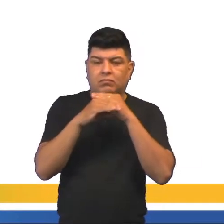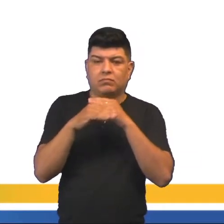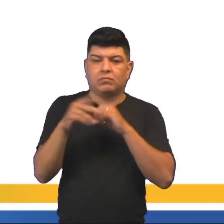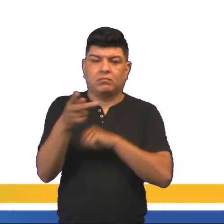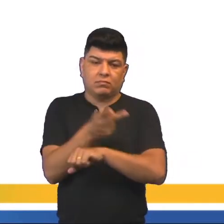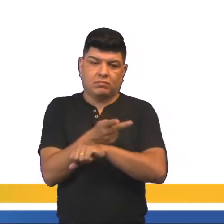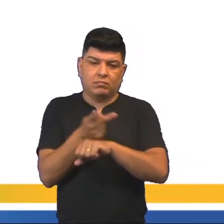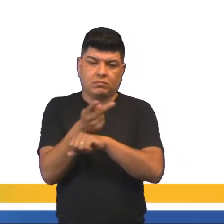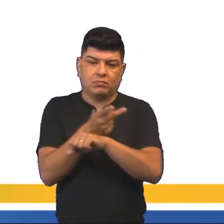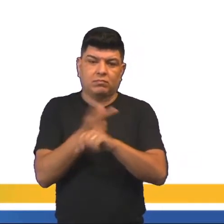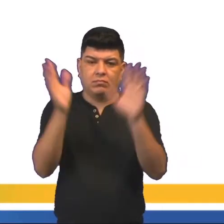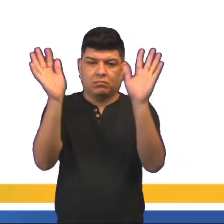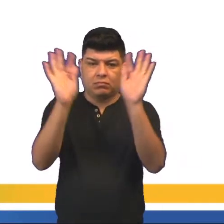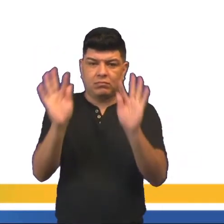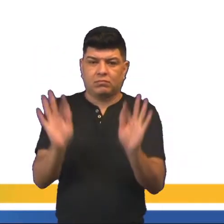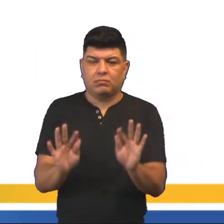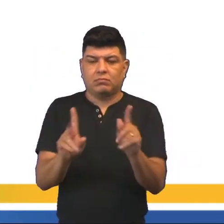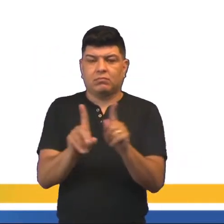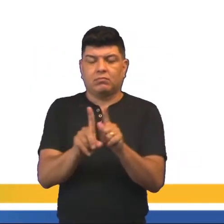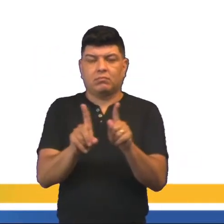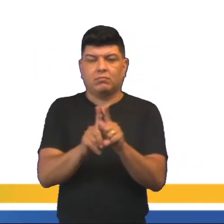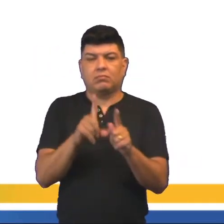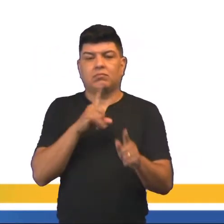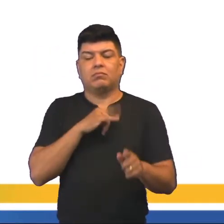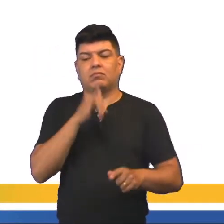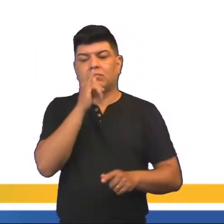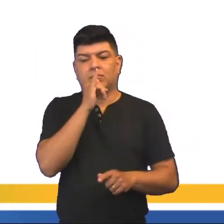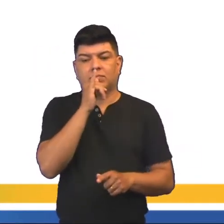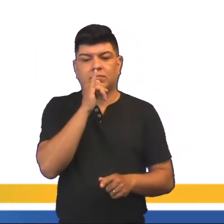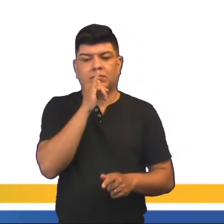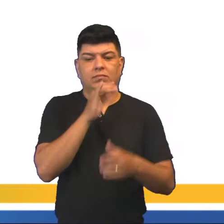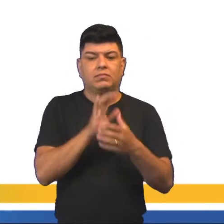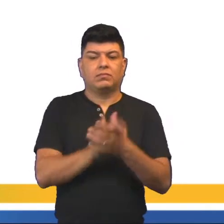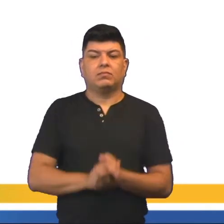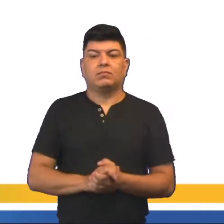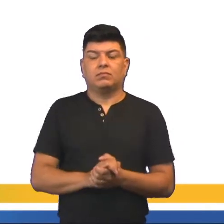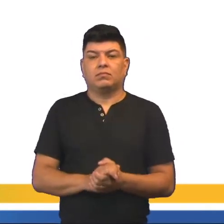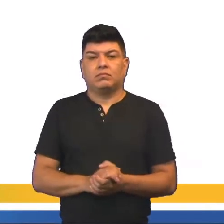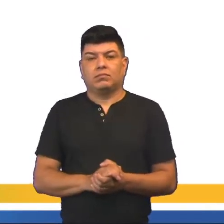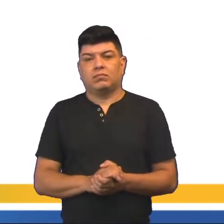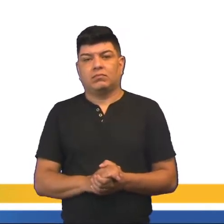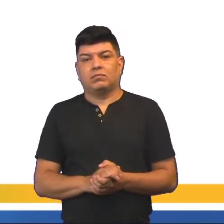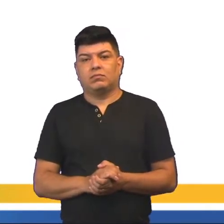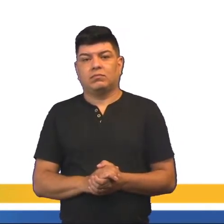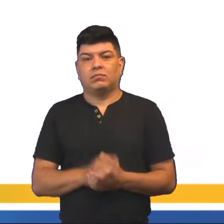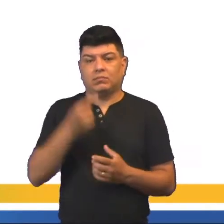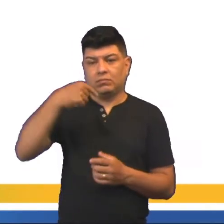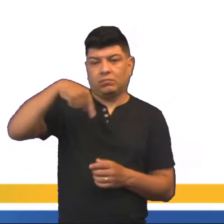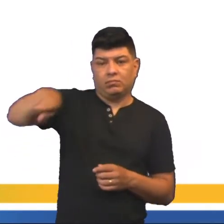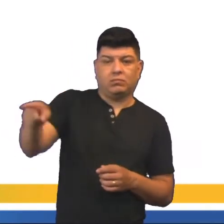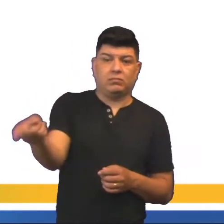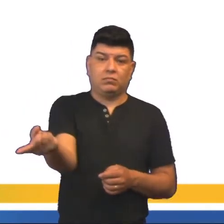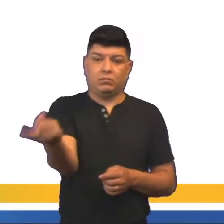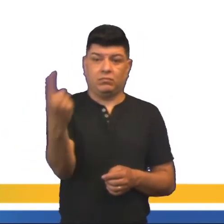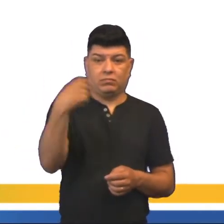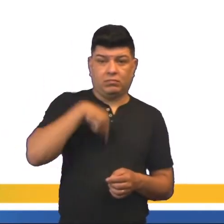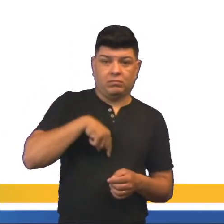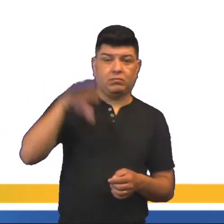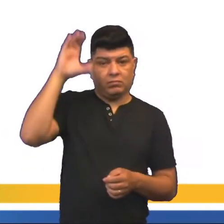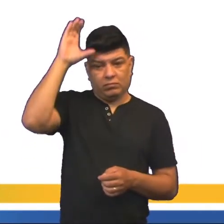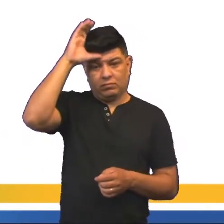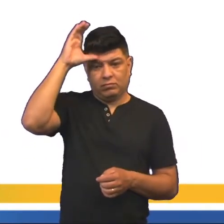busca da felicidade. A gente tem exemplos aí dessa ideia de liberdade. Liberdade de ir, liberdade de